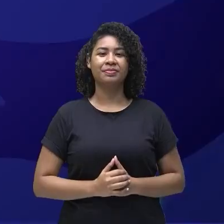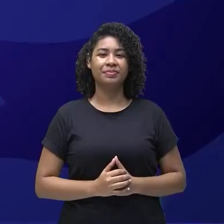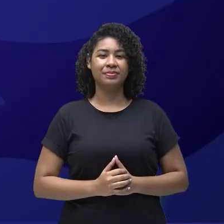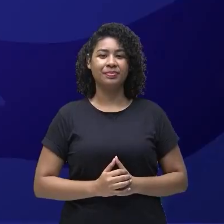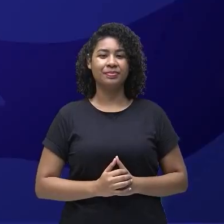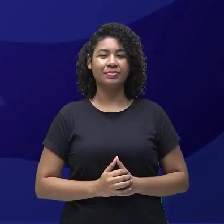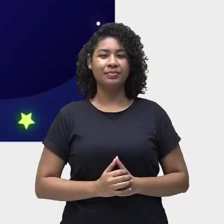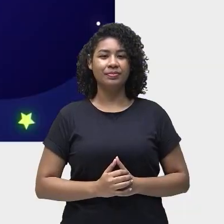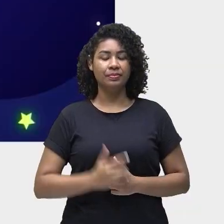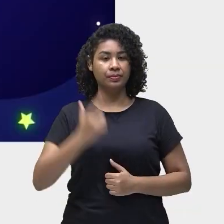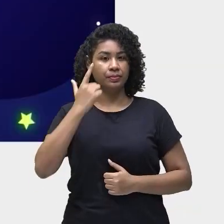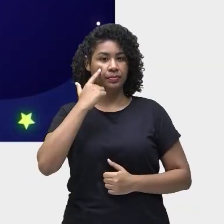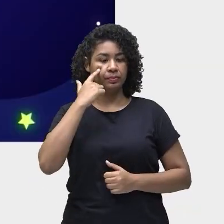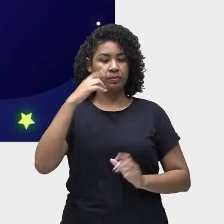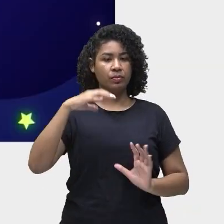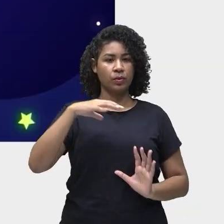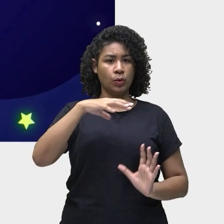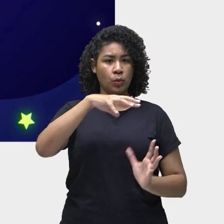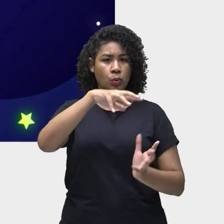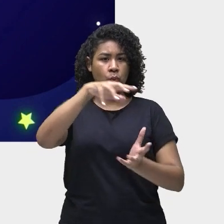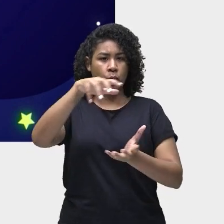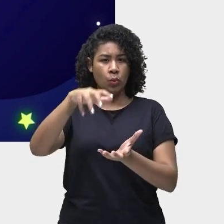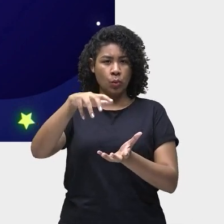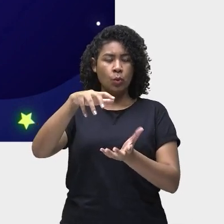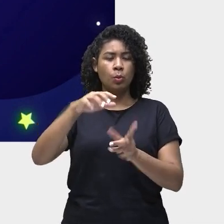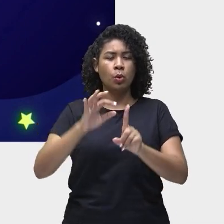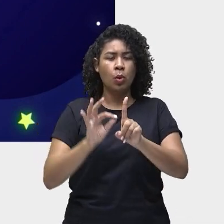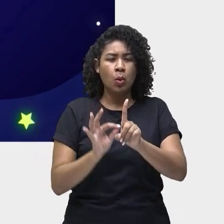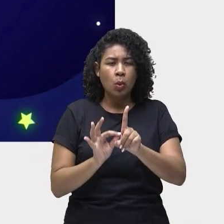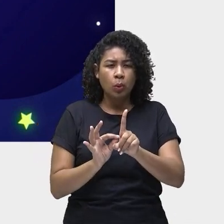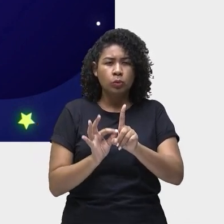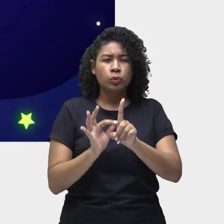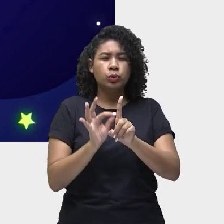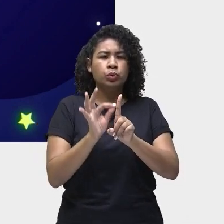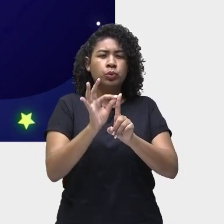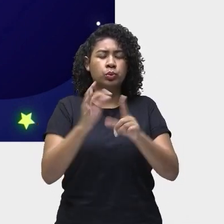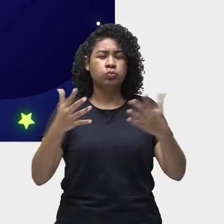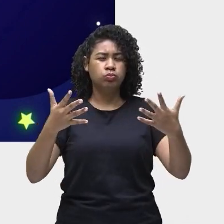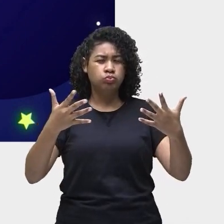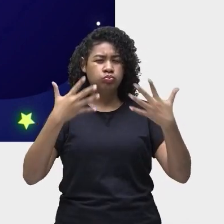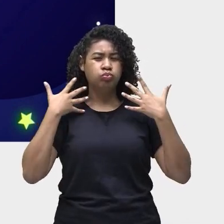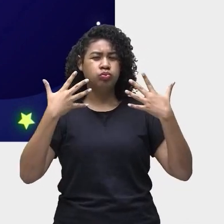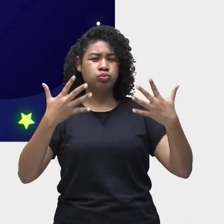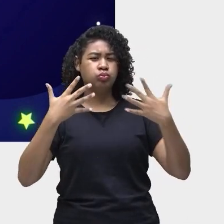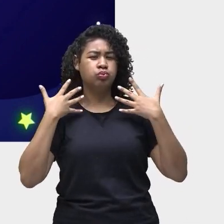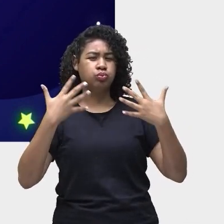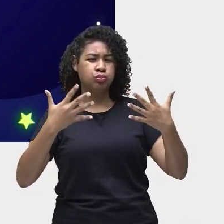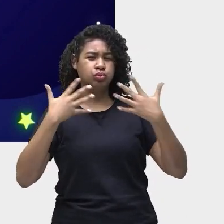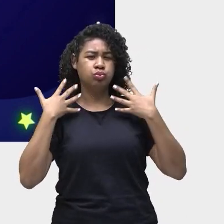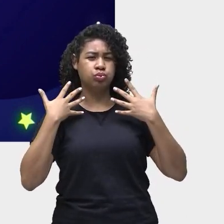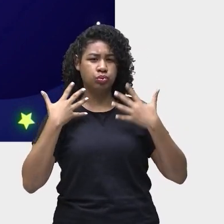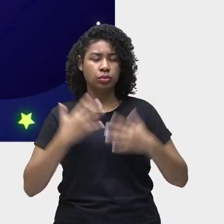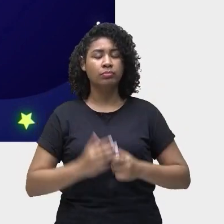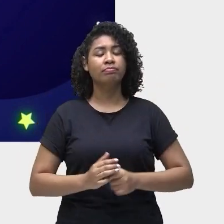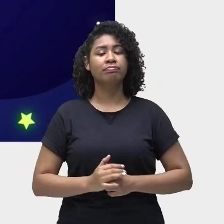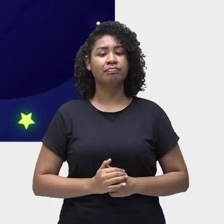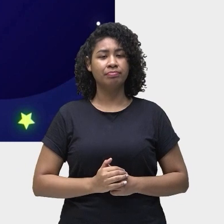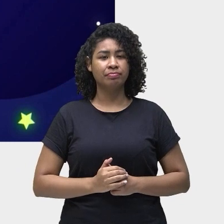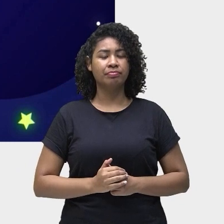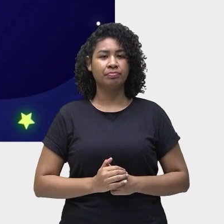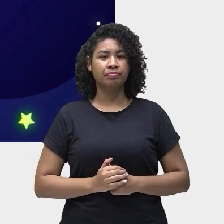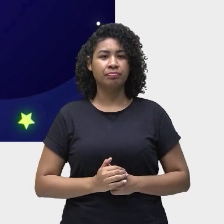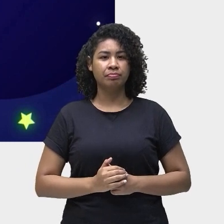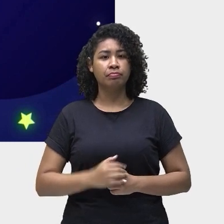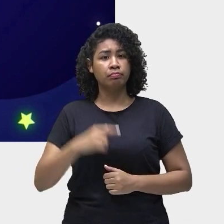o aquecimento global fenômeno caracterizado pelas alterações climáticas e o aumento da temperatura média do planeta por